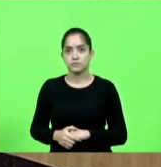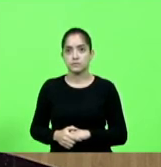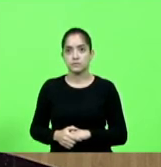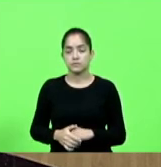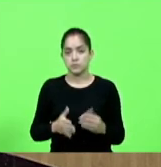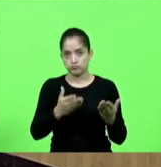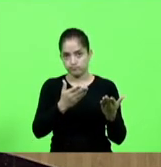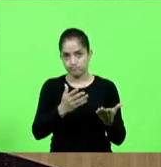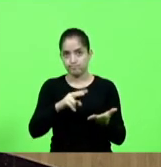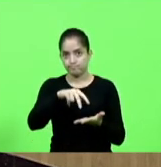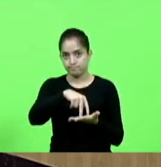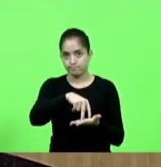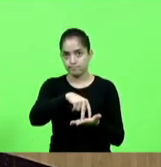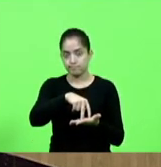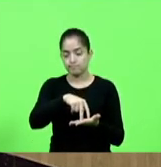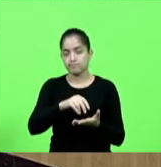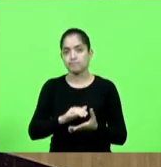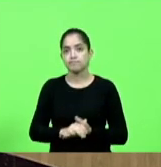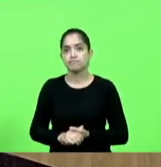fazer uso da palavra deputado